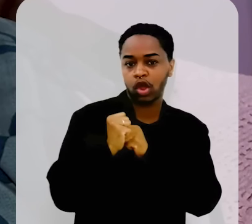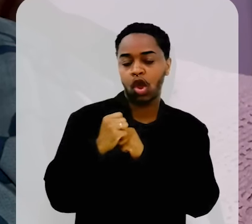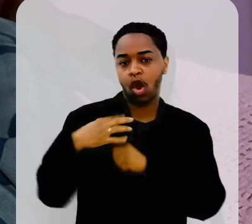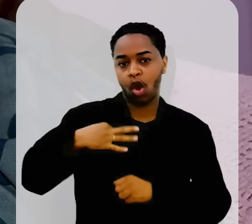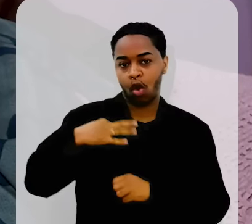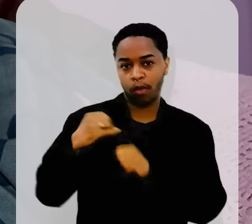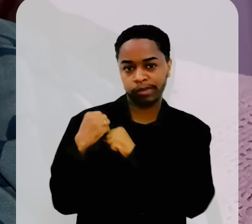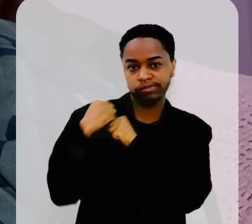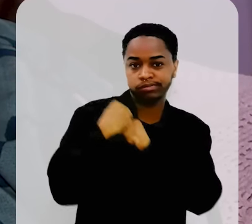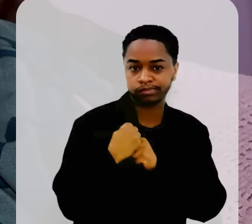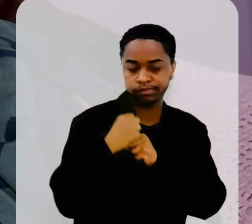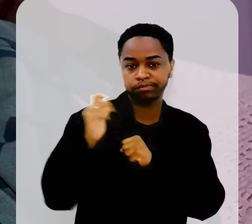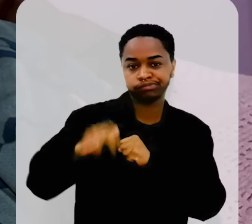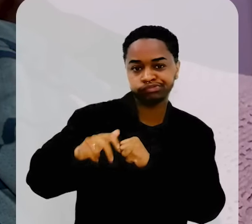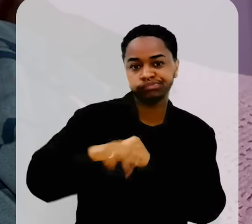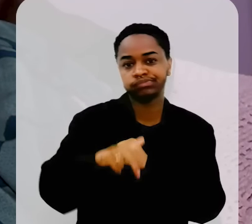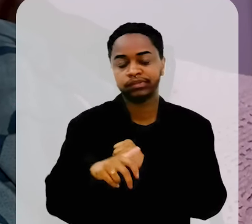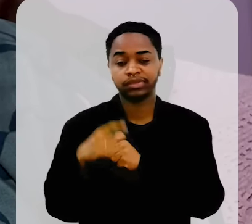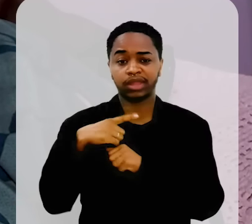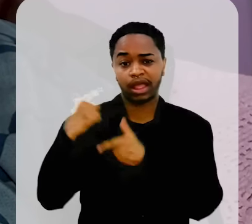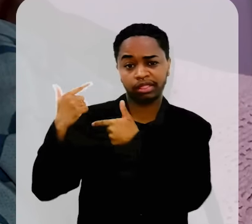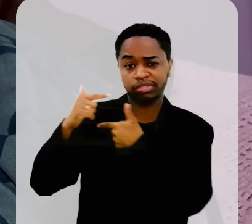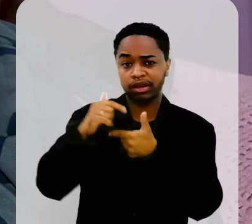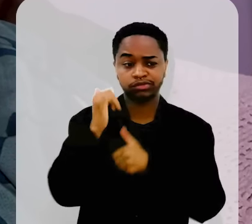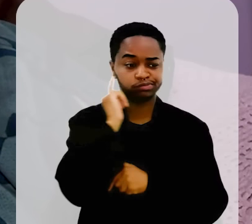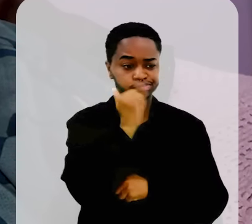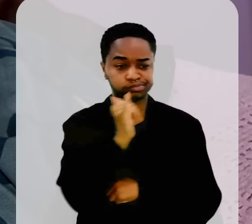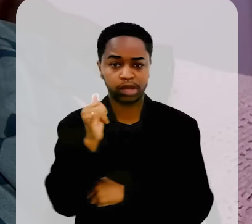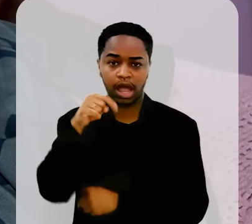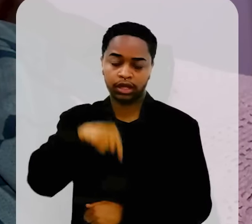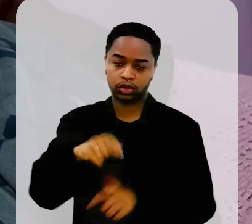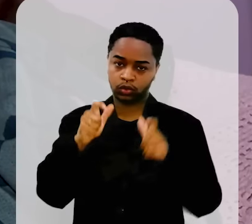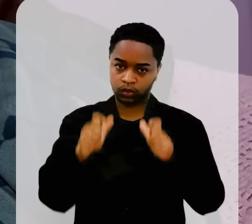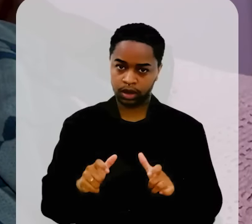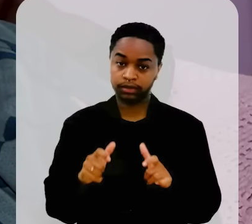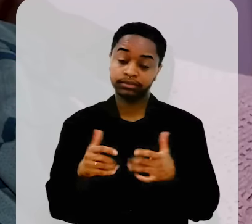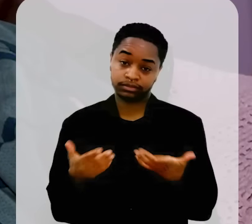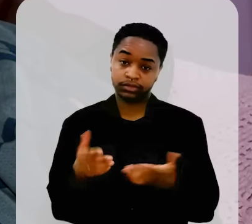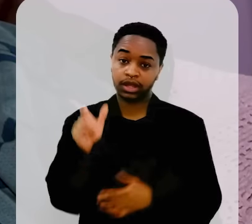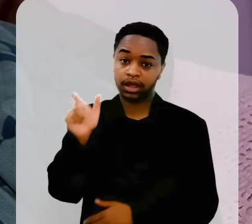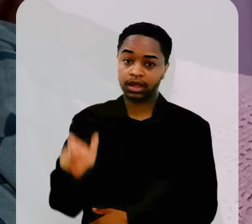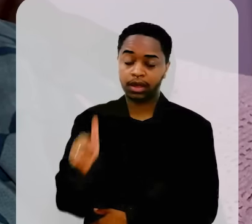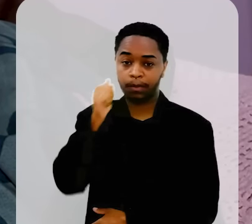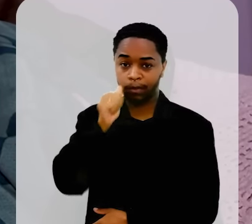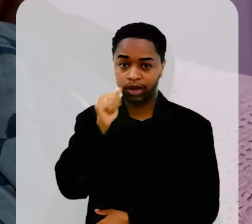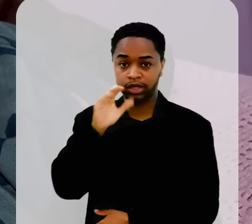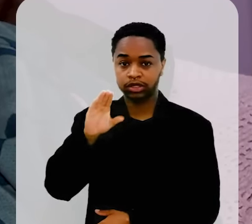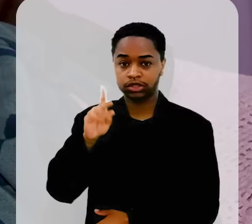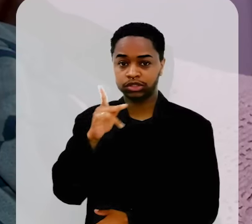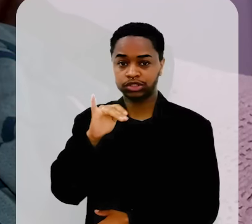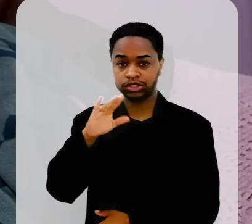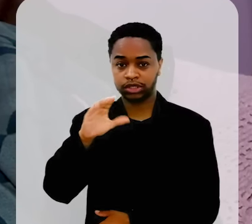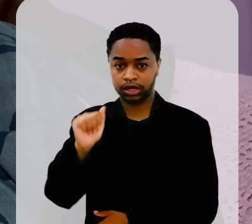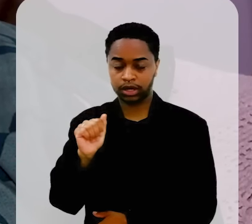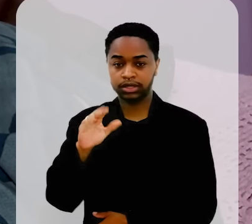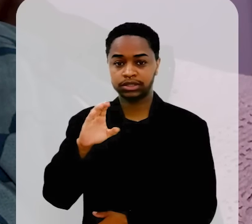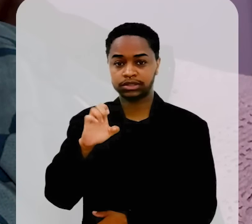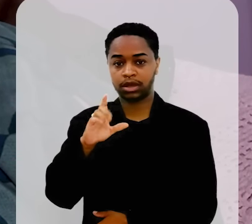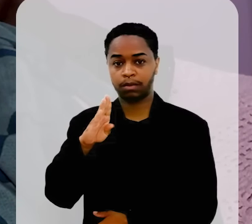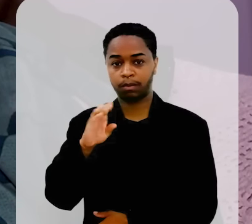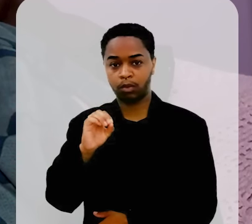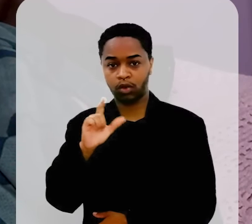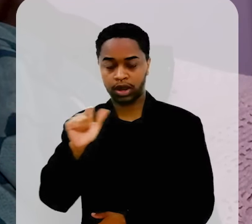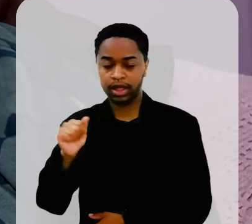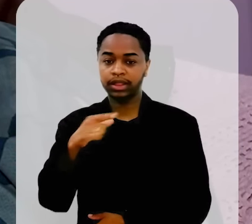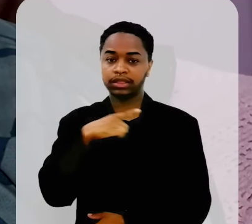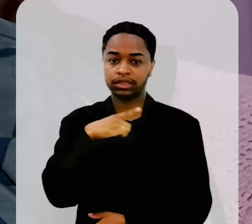Andava com a trouxinha de roupa nas costas. E foi uma tradição aqui do local. Chica Cebola, ela